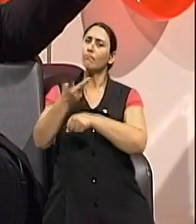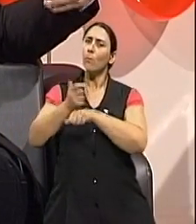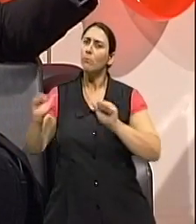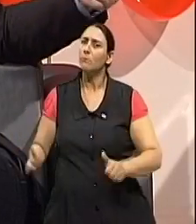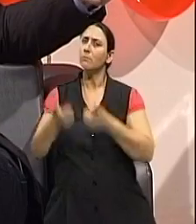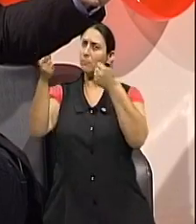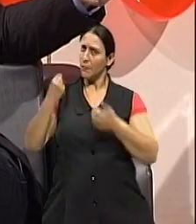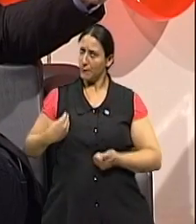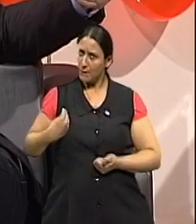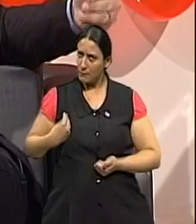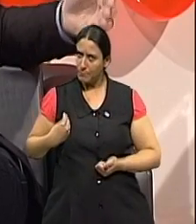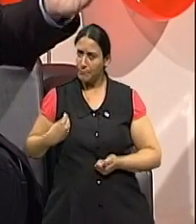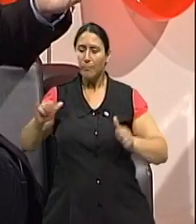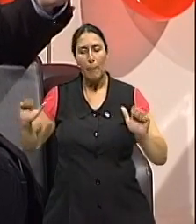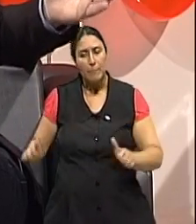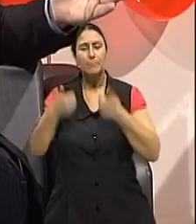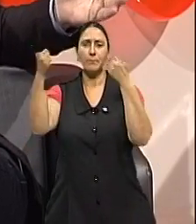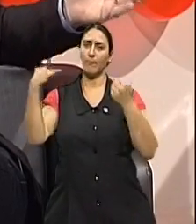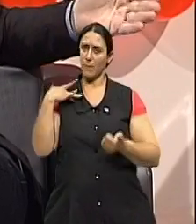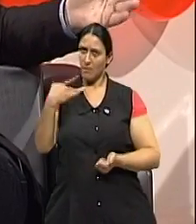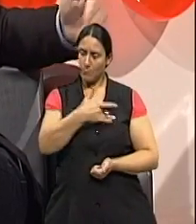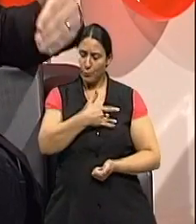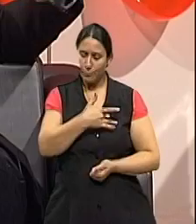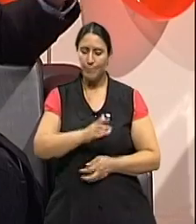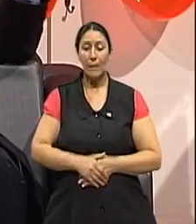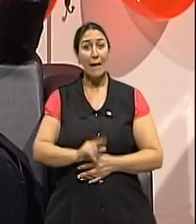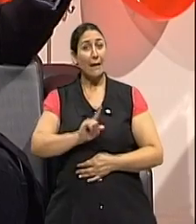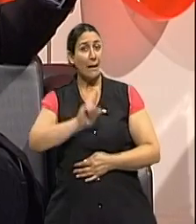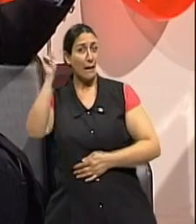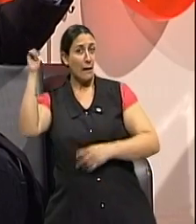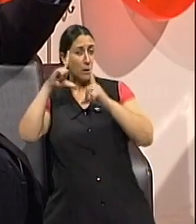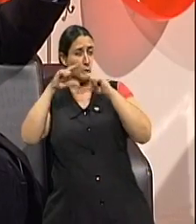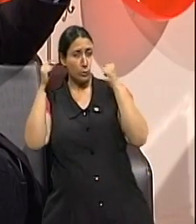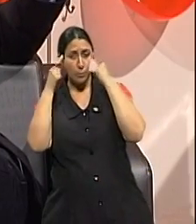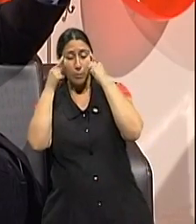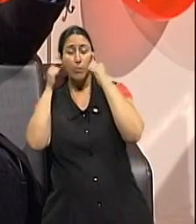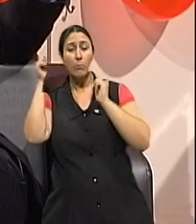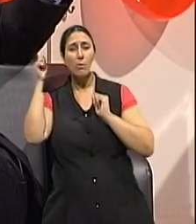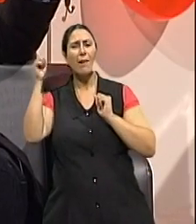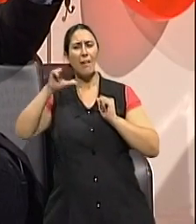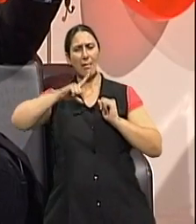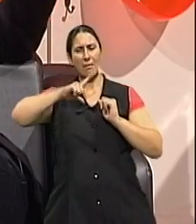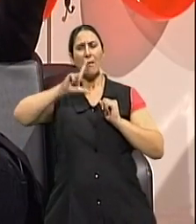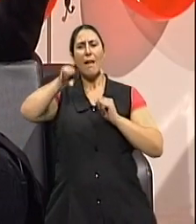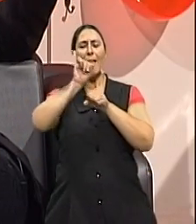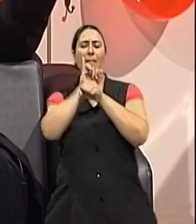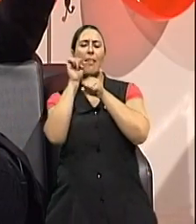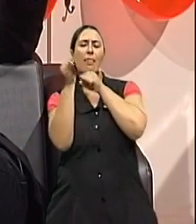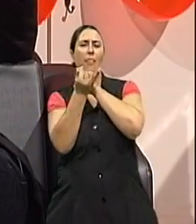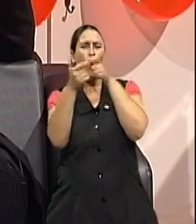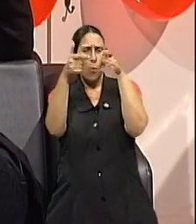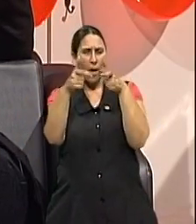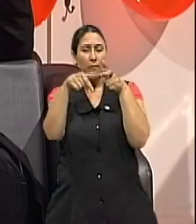com mais saúde, né? No Japão, né, tem uma ilha que chama-se Ilha de Okinawa. Essa